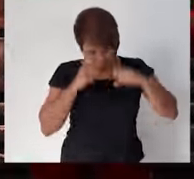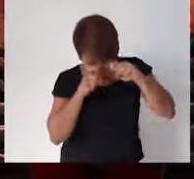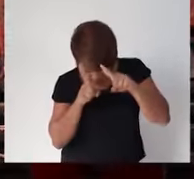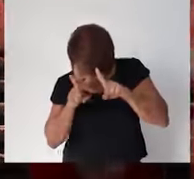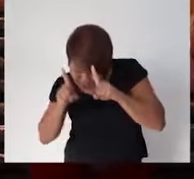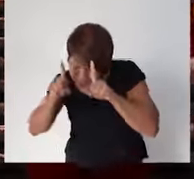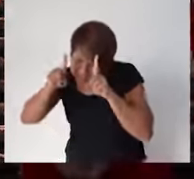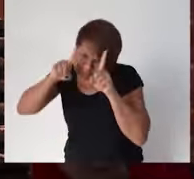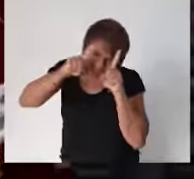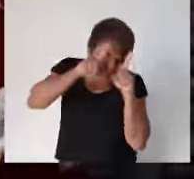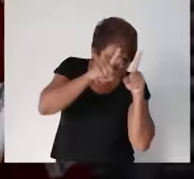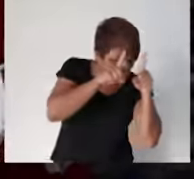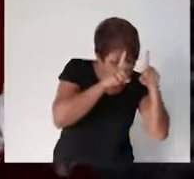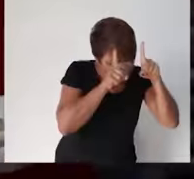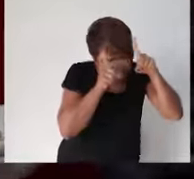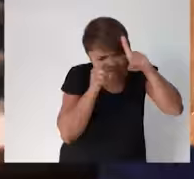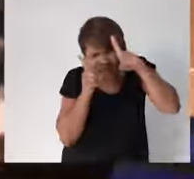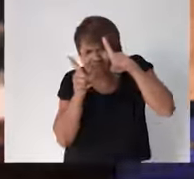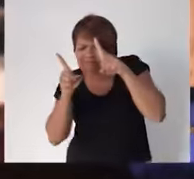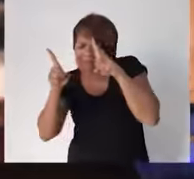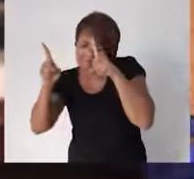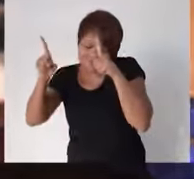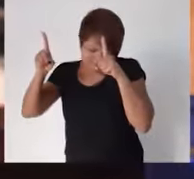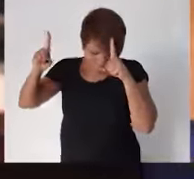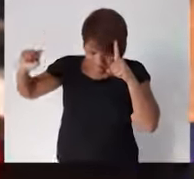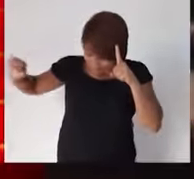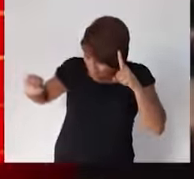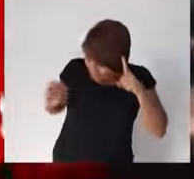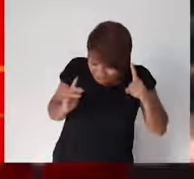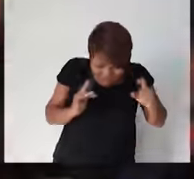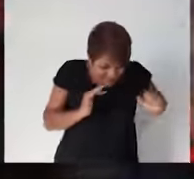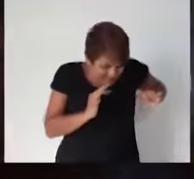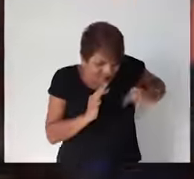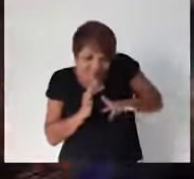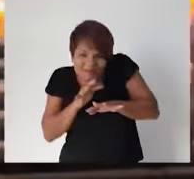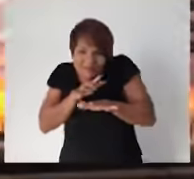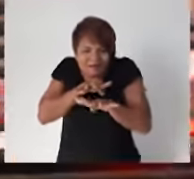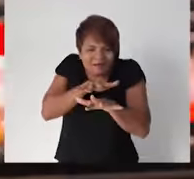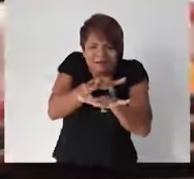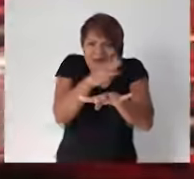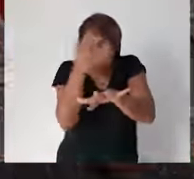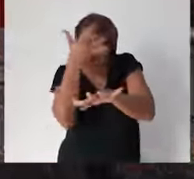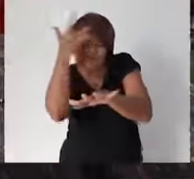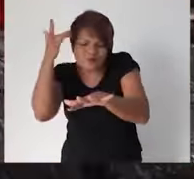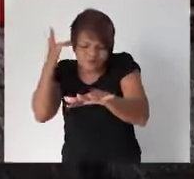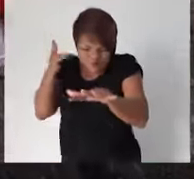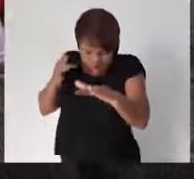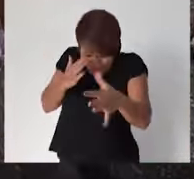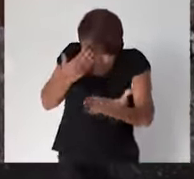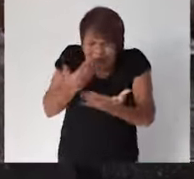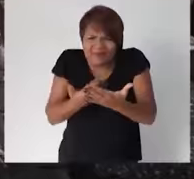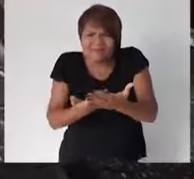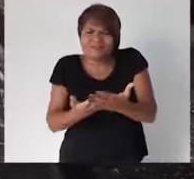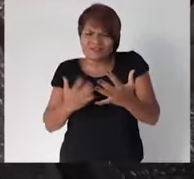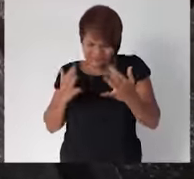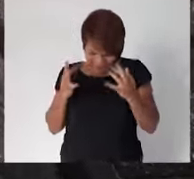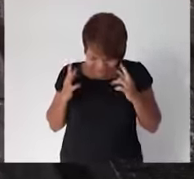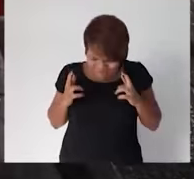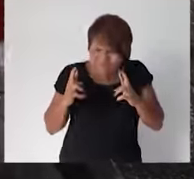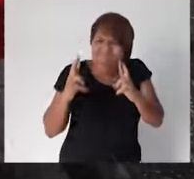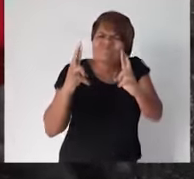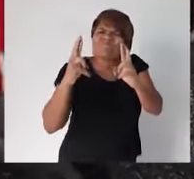Ê, boi! Meu batalhão não se cansa, tem muita fé e